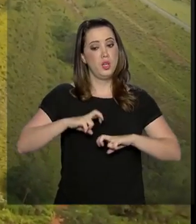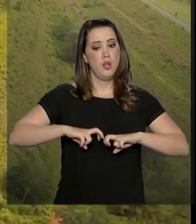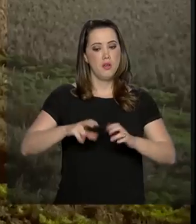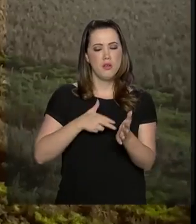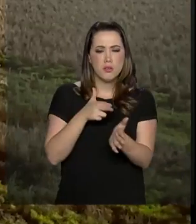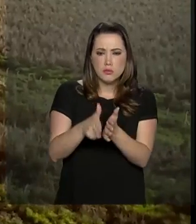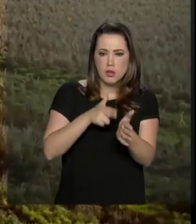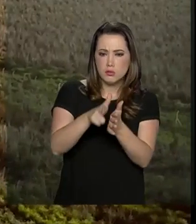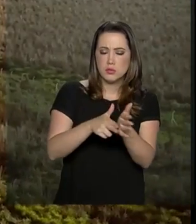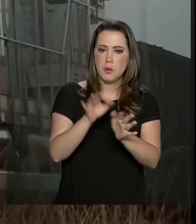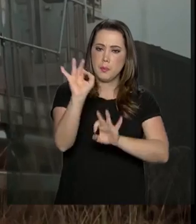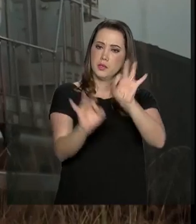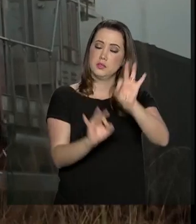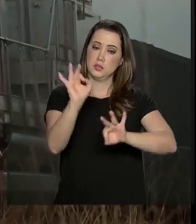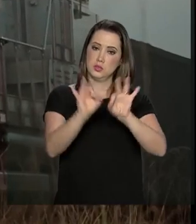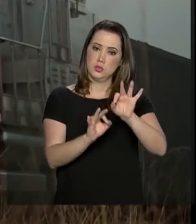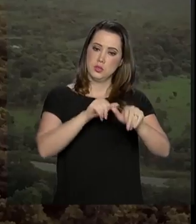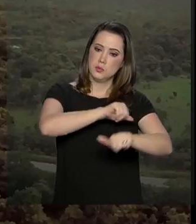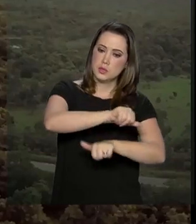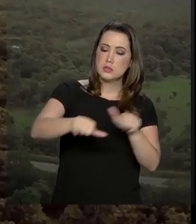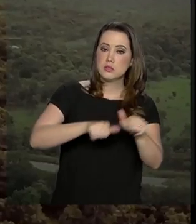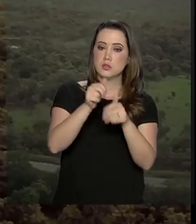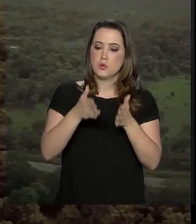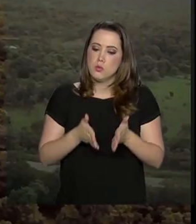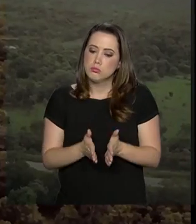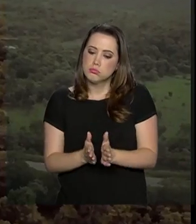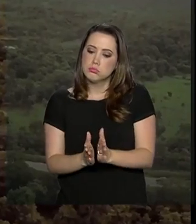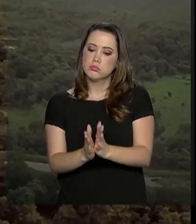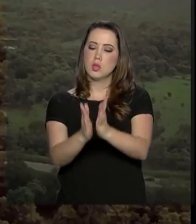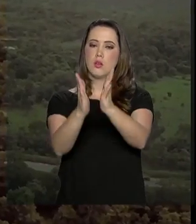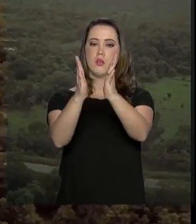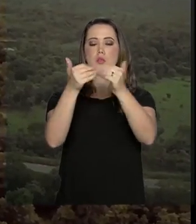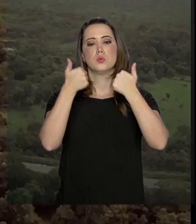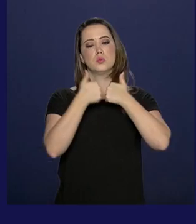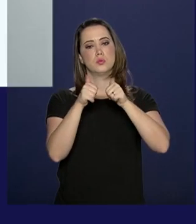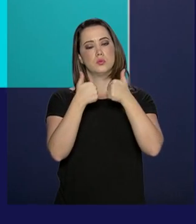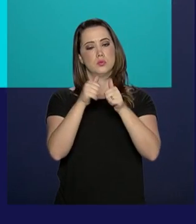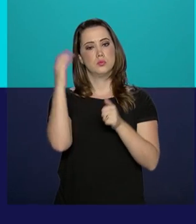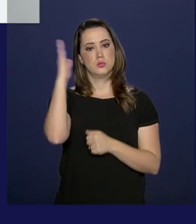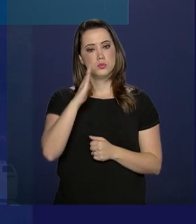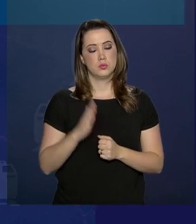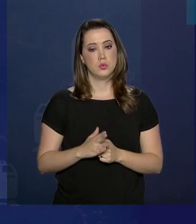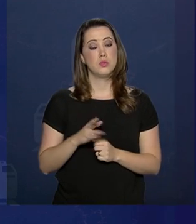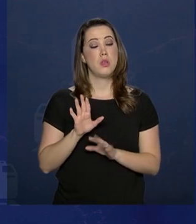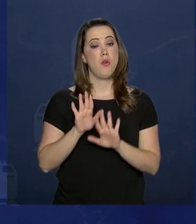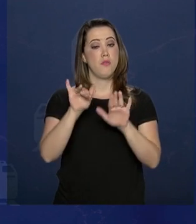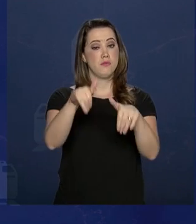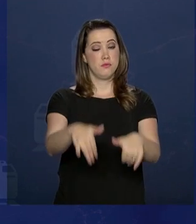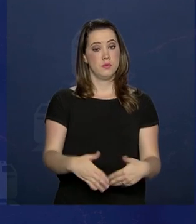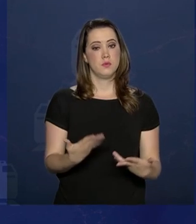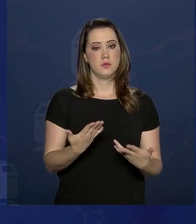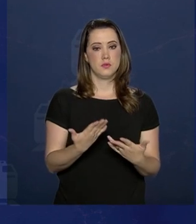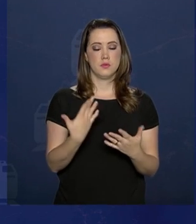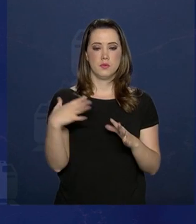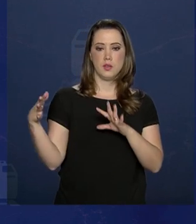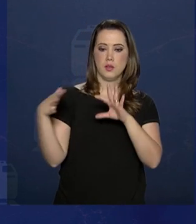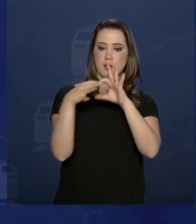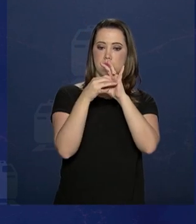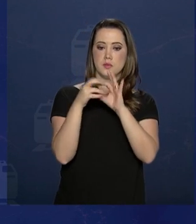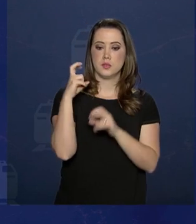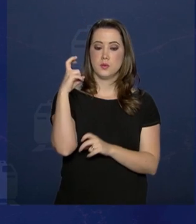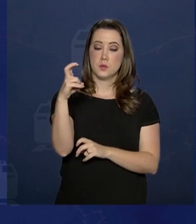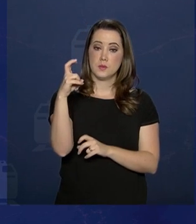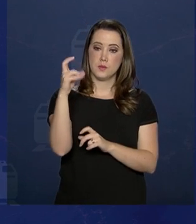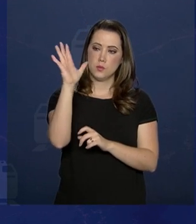Norte Sul foi projetada para se tornar a espinha dorsal do transporte ferroviário brasileiro. Quando estiver completa, vai integrar as cinco